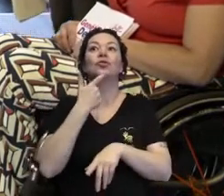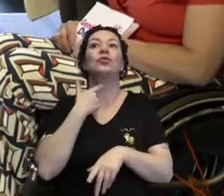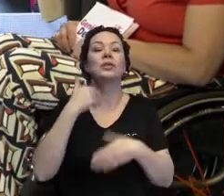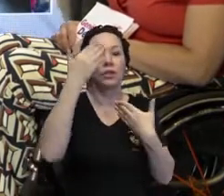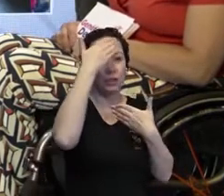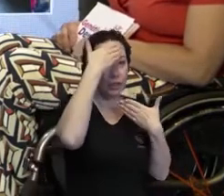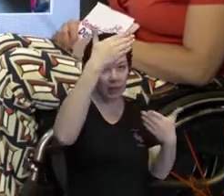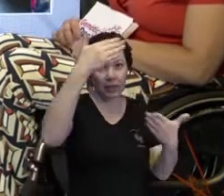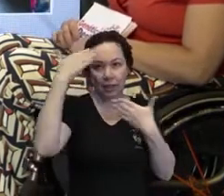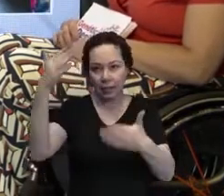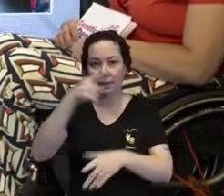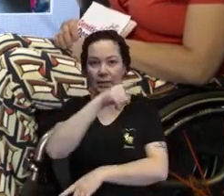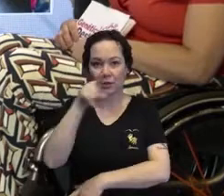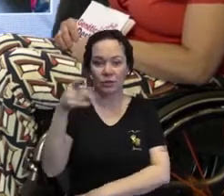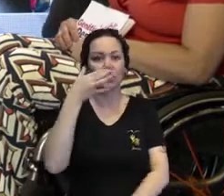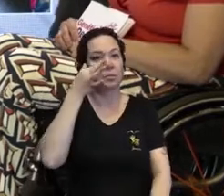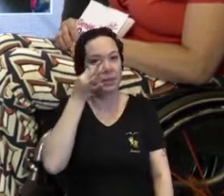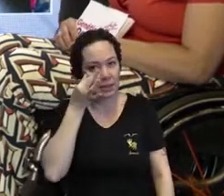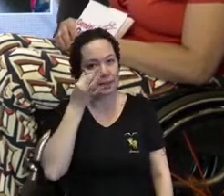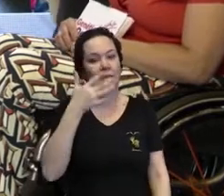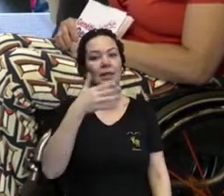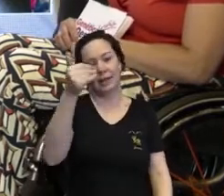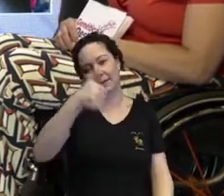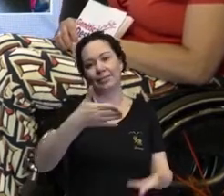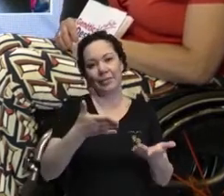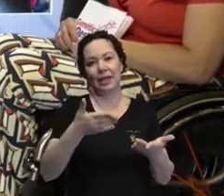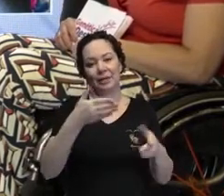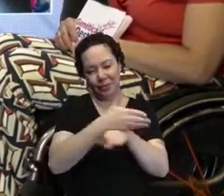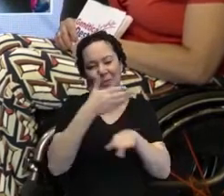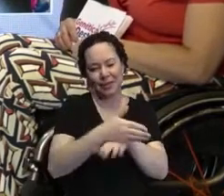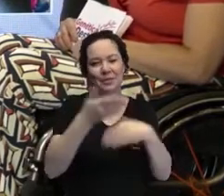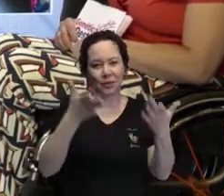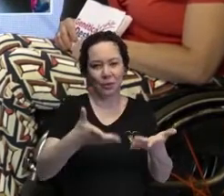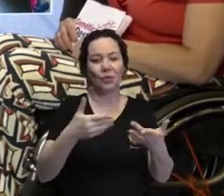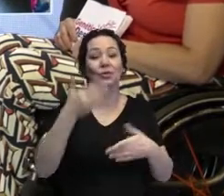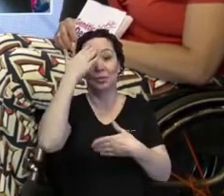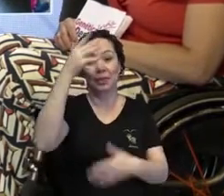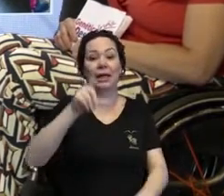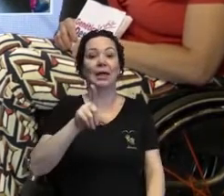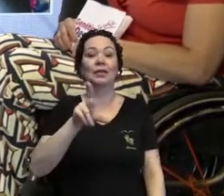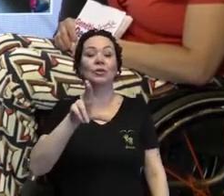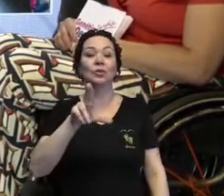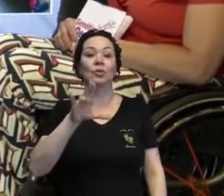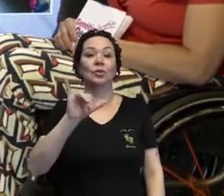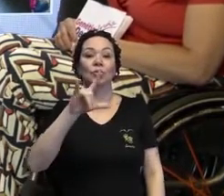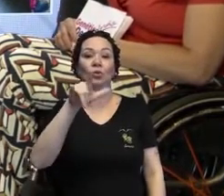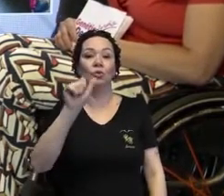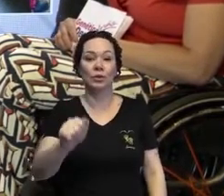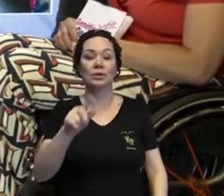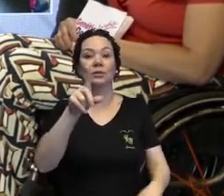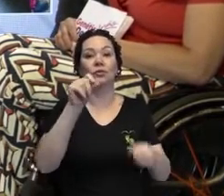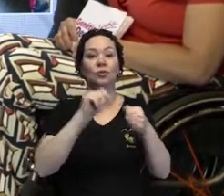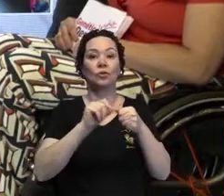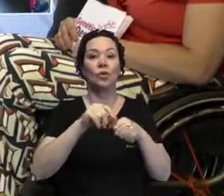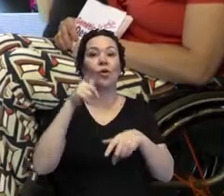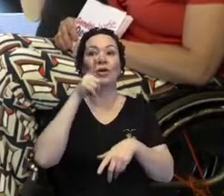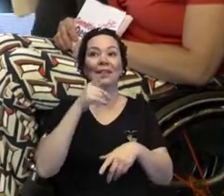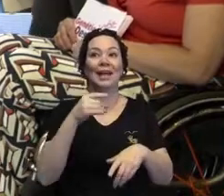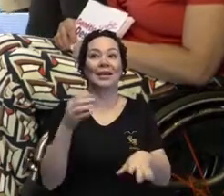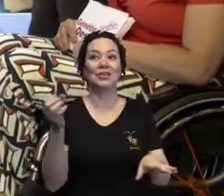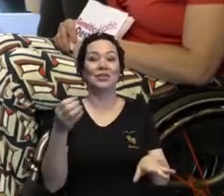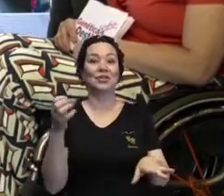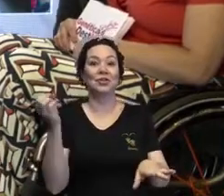agradecer a presença de vocês, meninas. Obrigado, Luísa, por você ter conseguido de uma forma inovadora